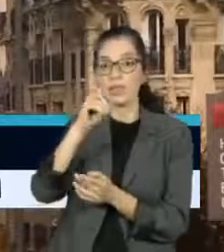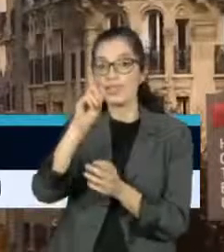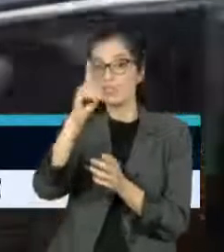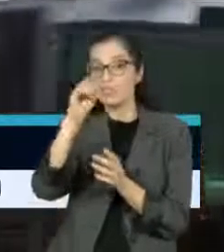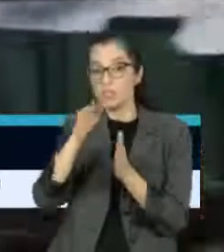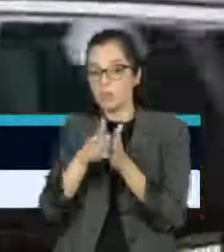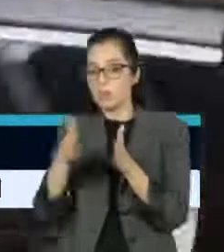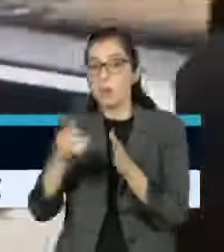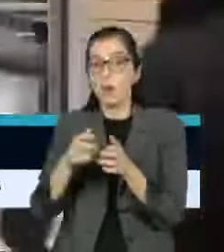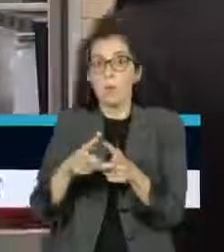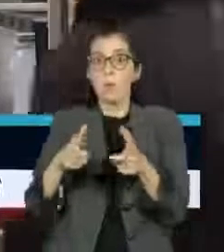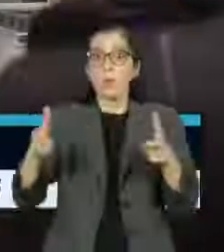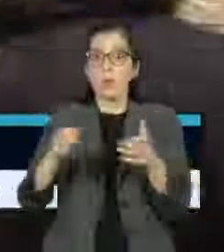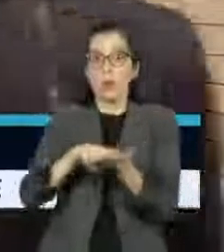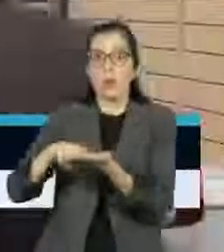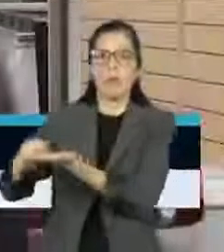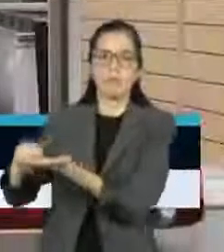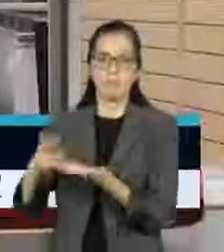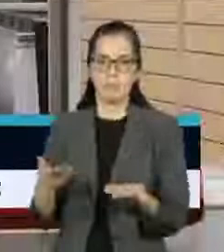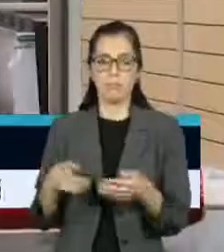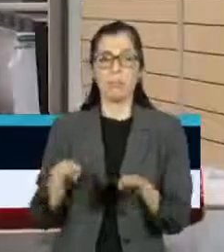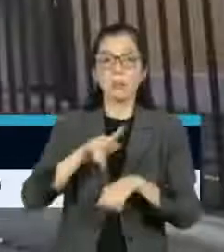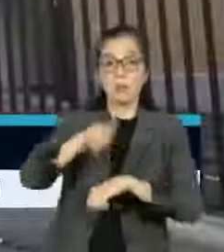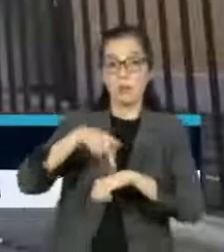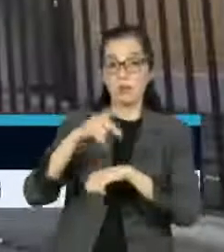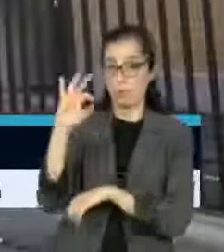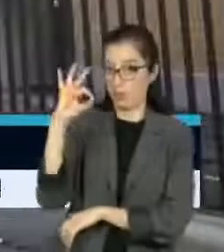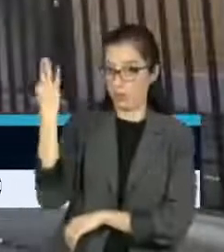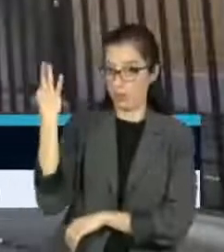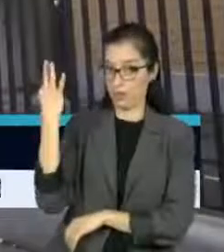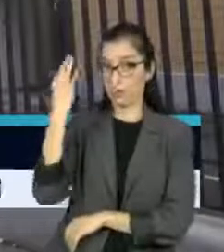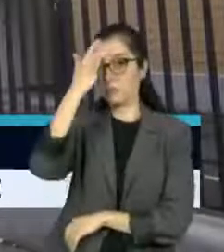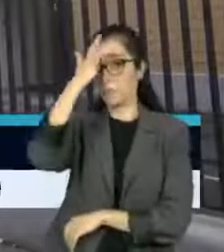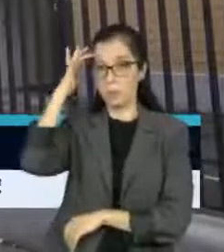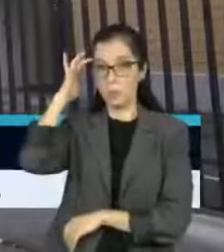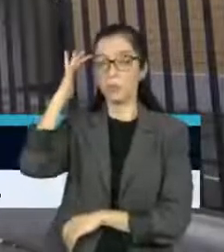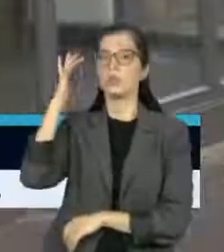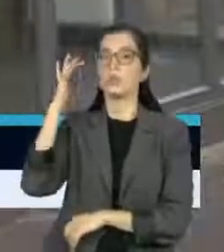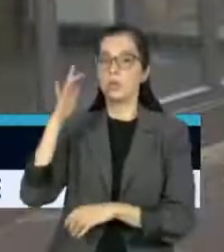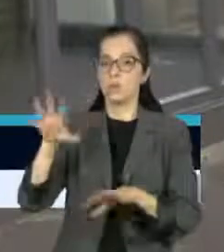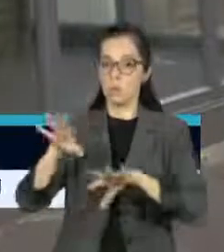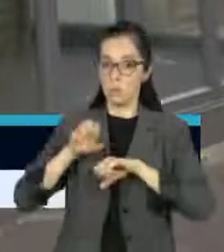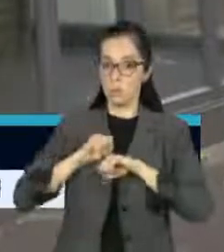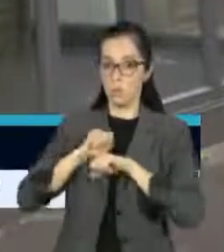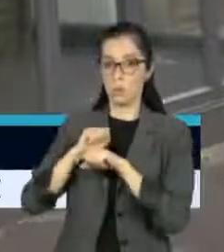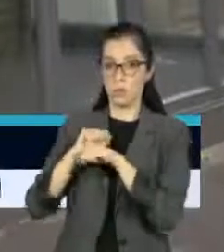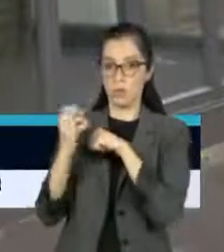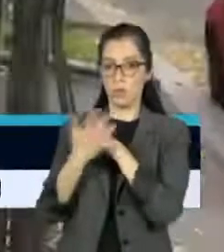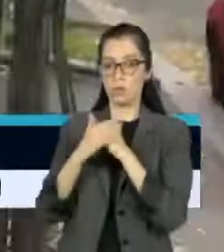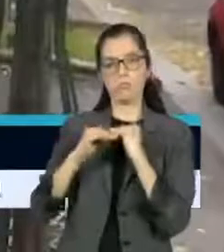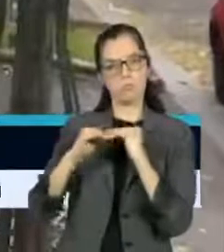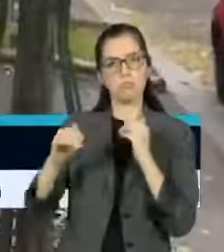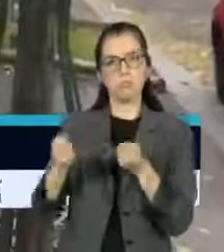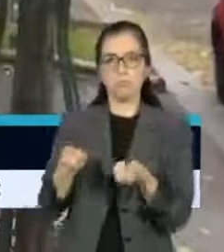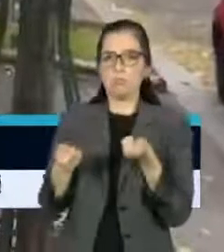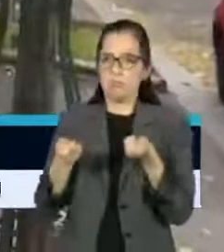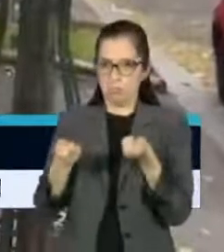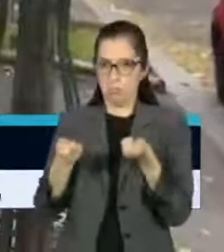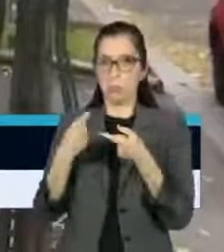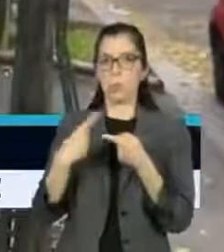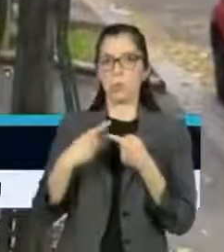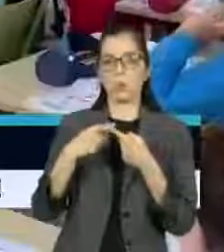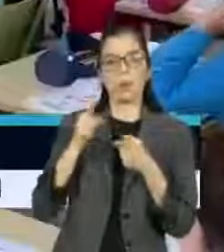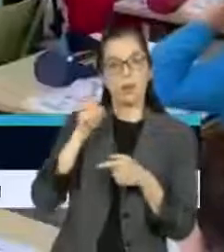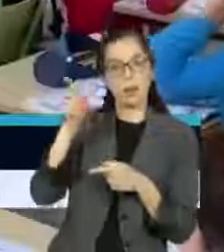hospitais têm formado tendência de estabilização no número de pacientes com a doença. O país adotou novamente o lockdown no fim de